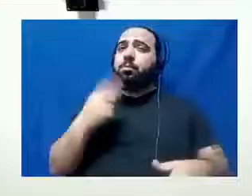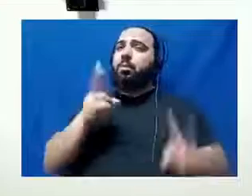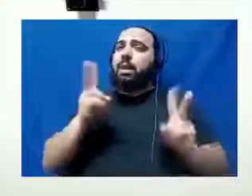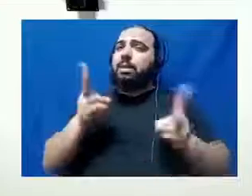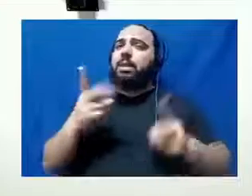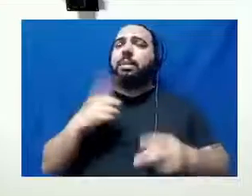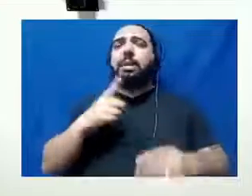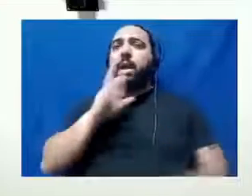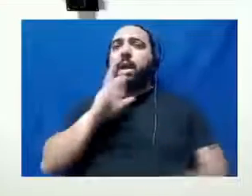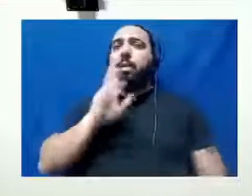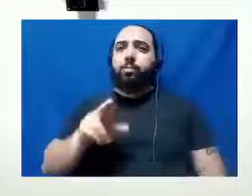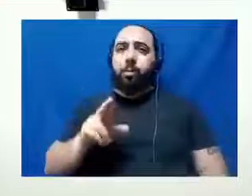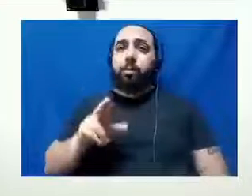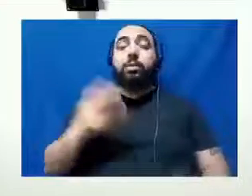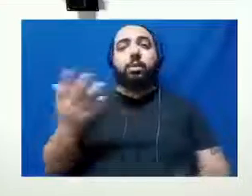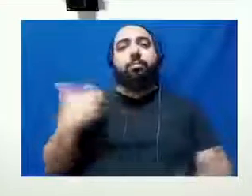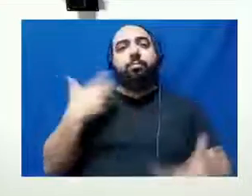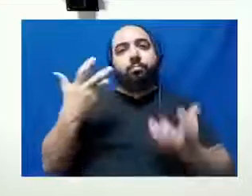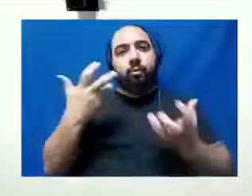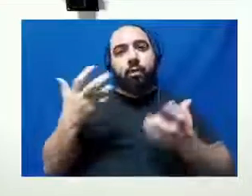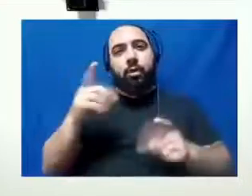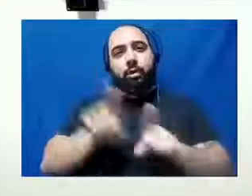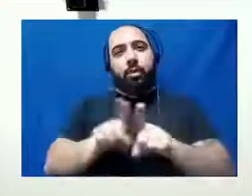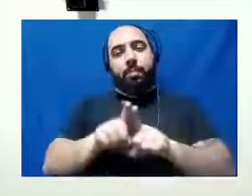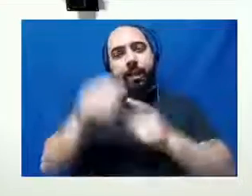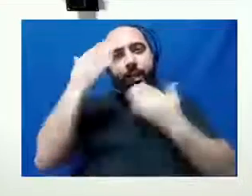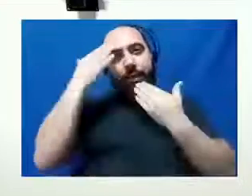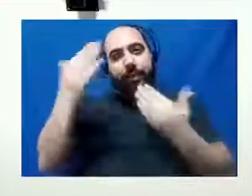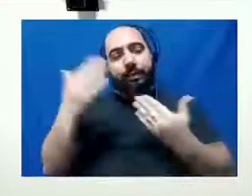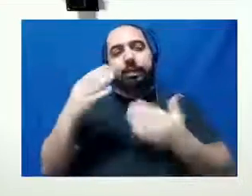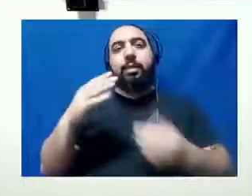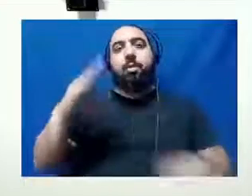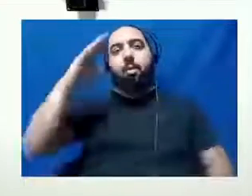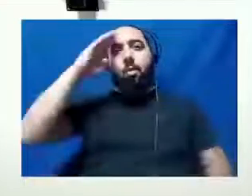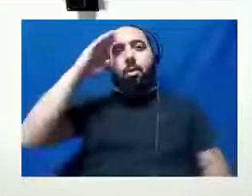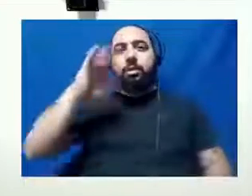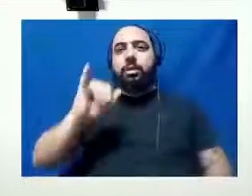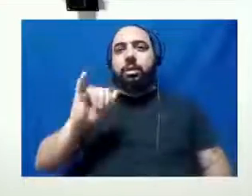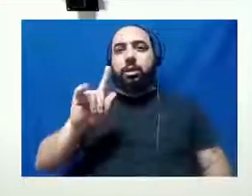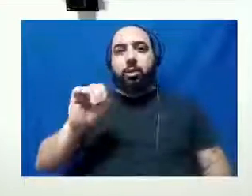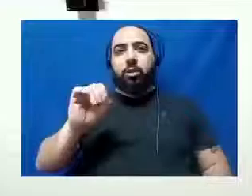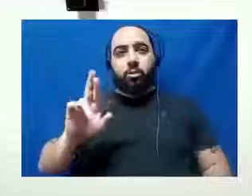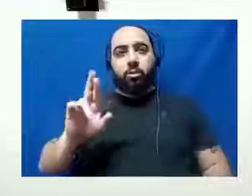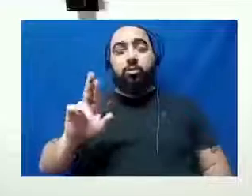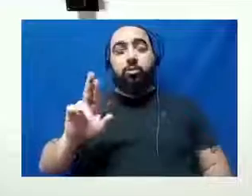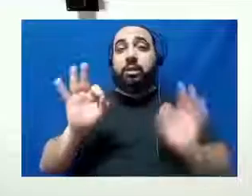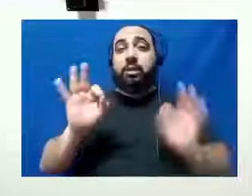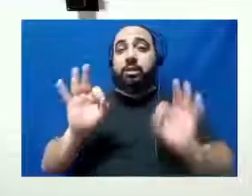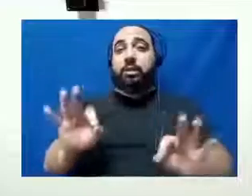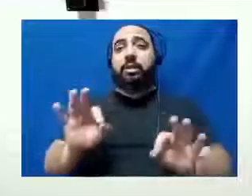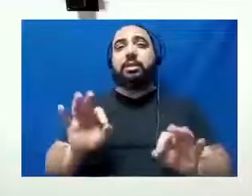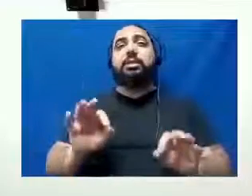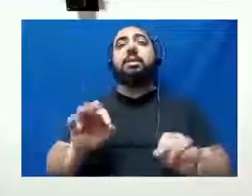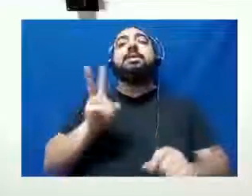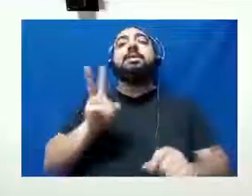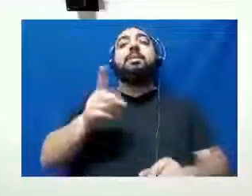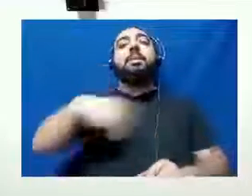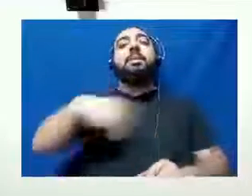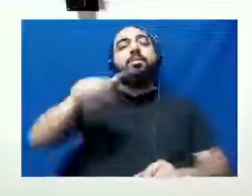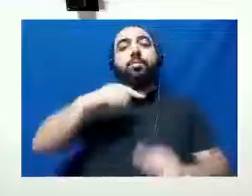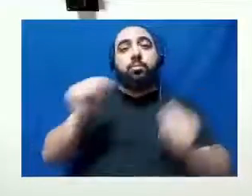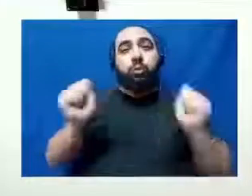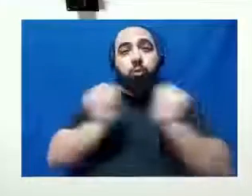retorno. Então, eu também quero aqui agradecer ao comandante Igor, que, com toda certeza, quando a gente está junto, a gente consegue